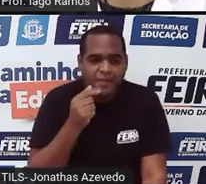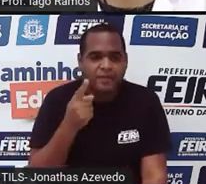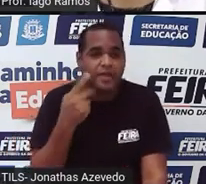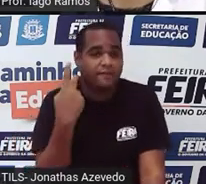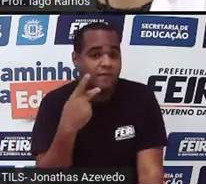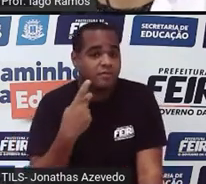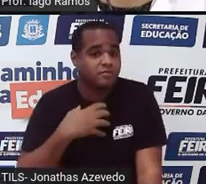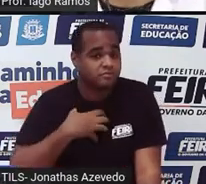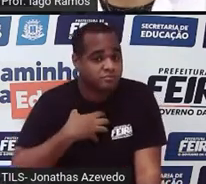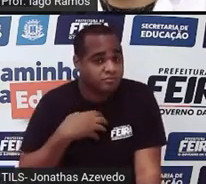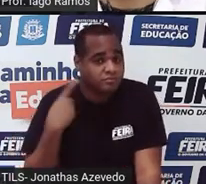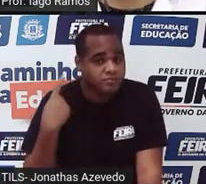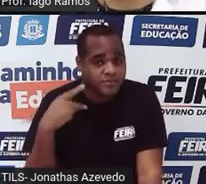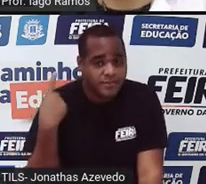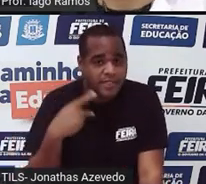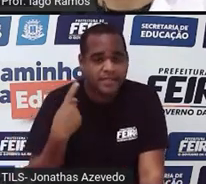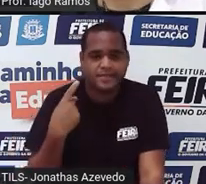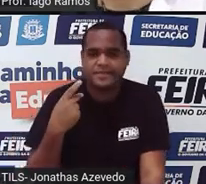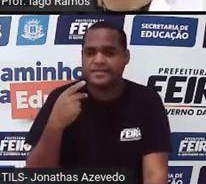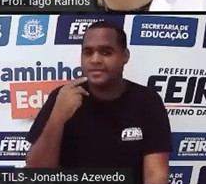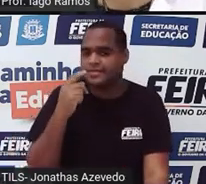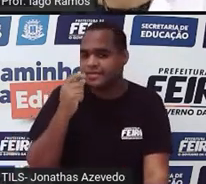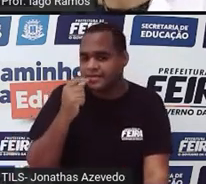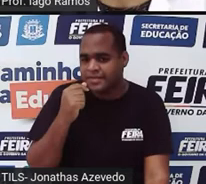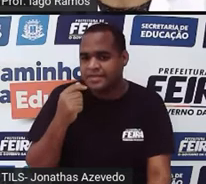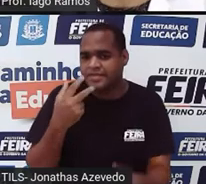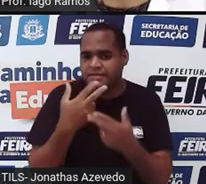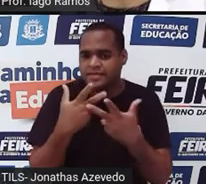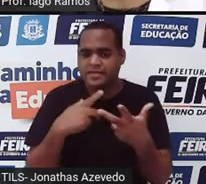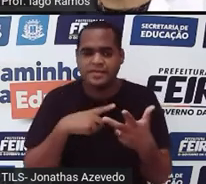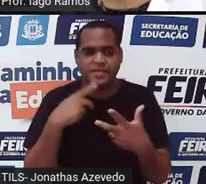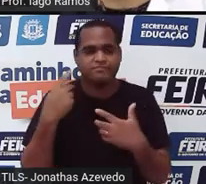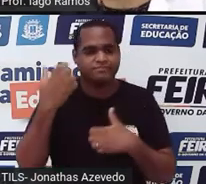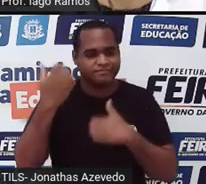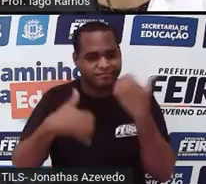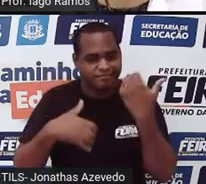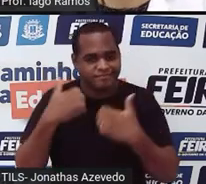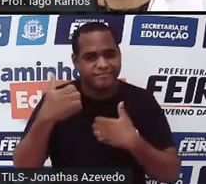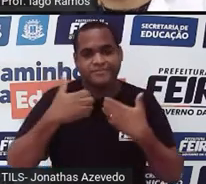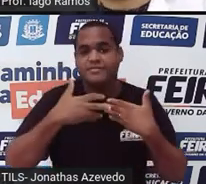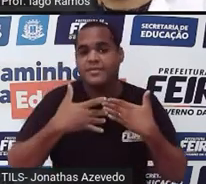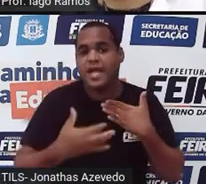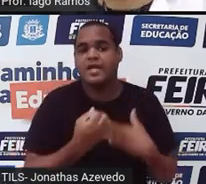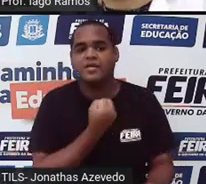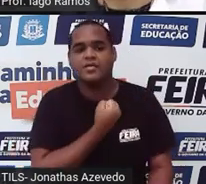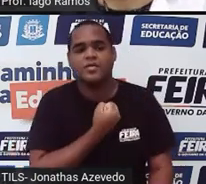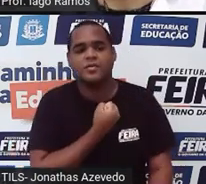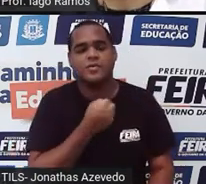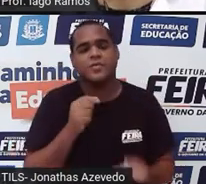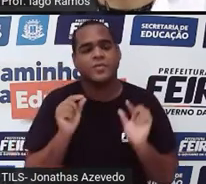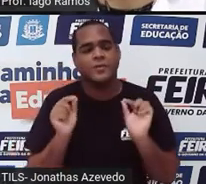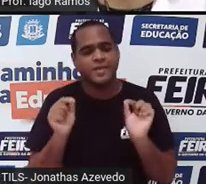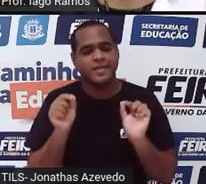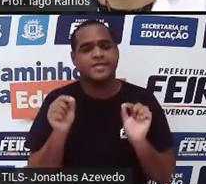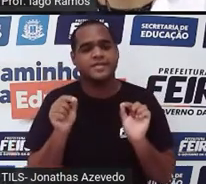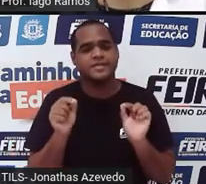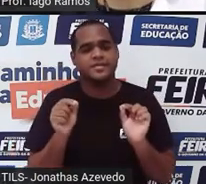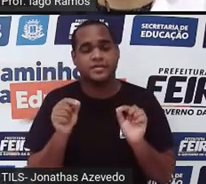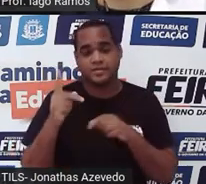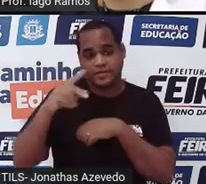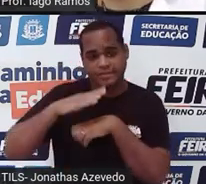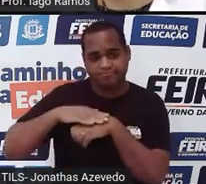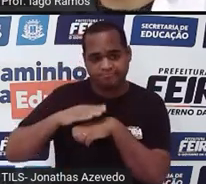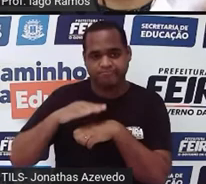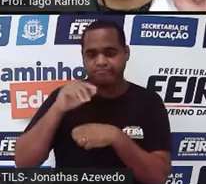jeito de escrever, com o seu jeito de se expressar, o que é uma sequência numérica. Tá bom? Então você faz